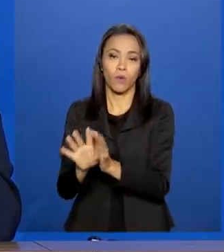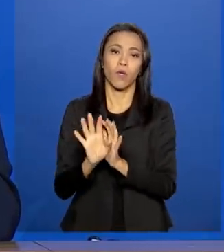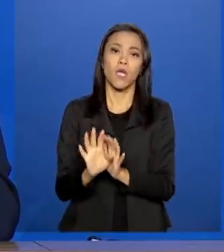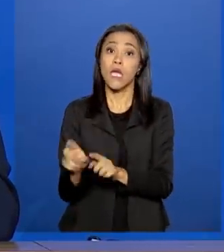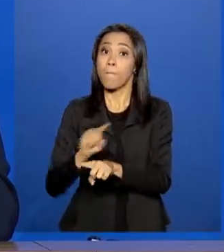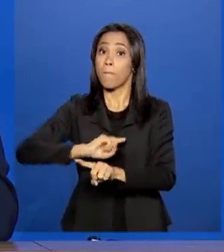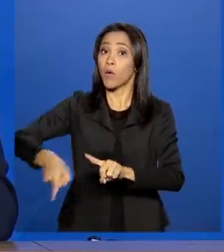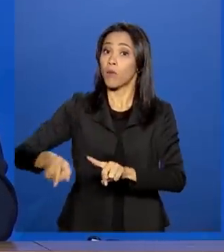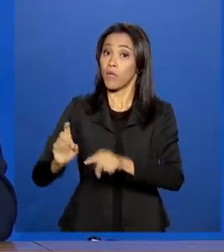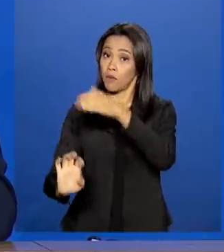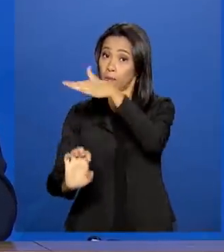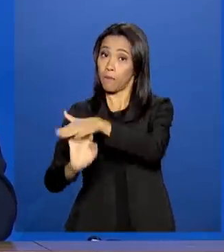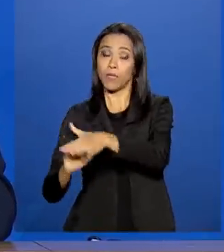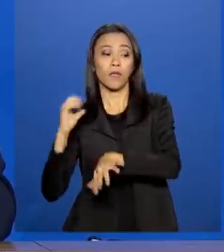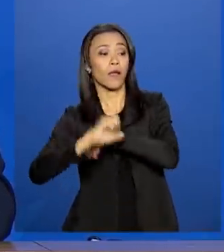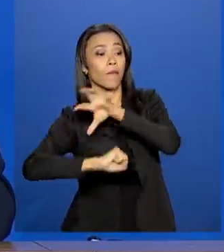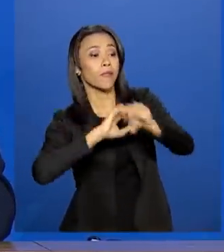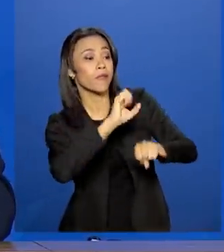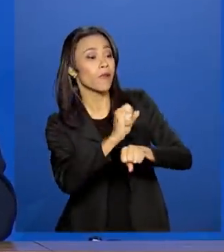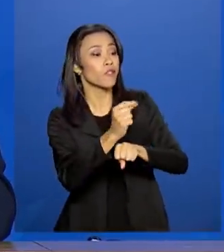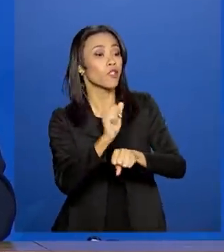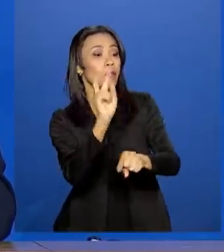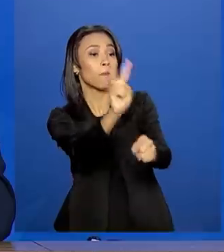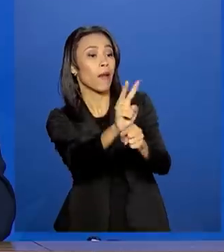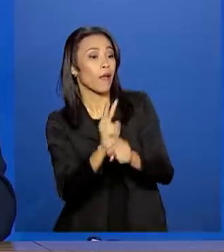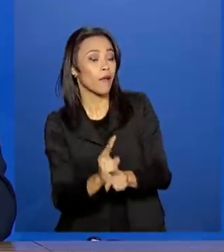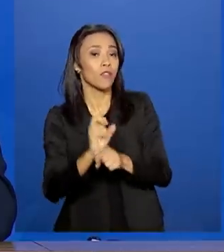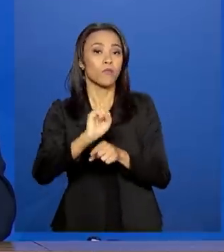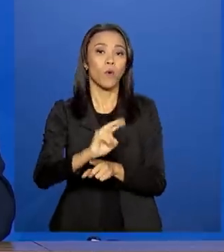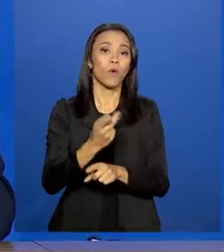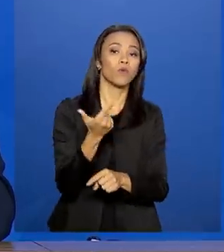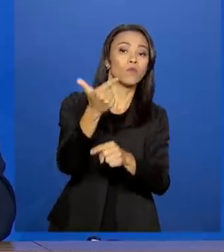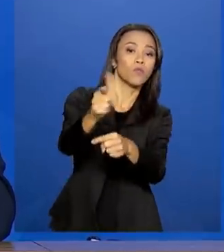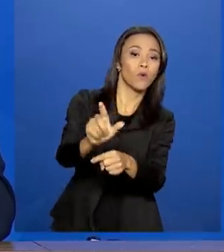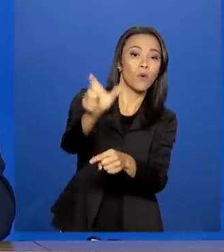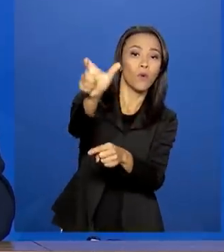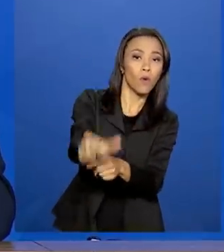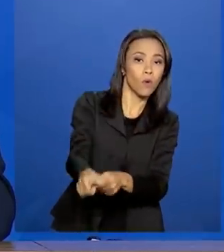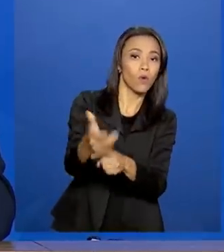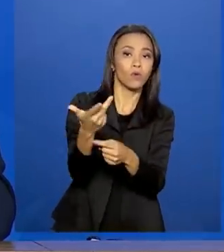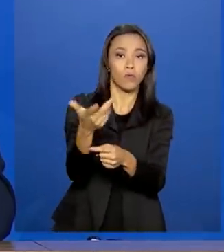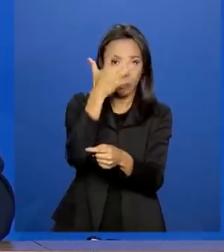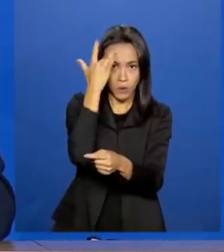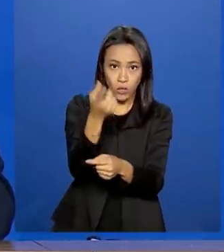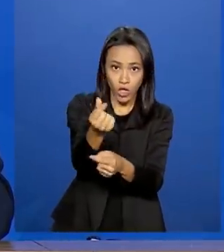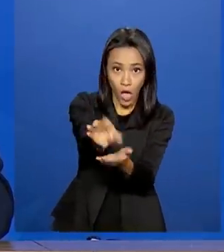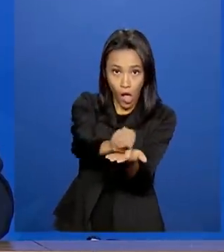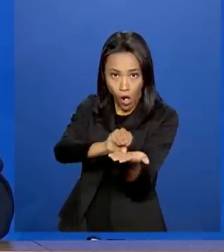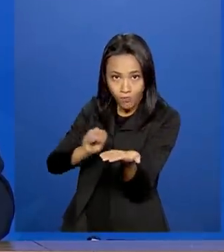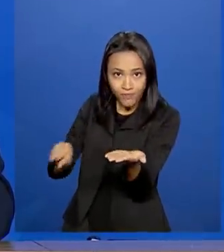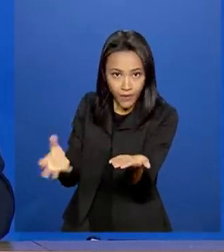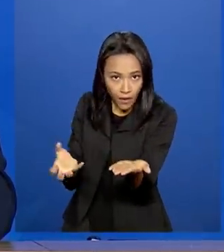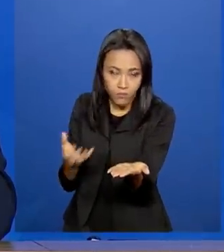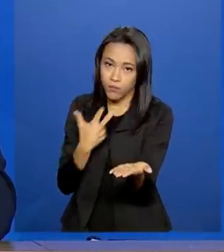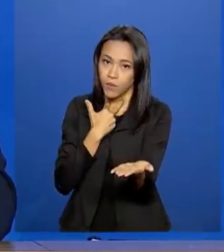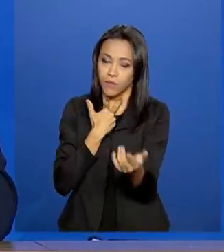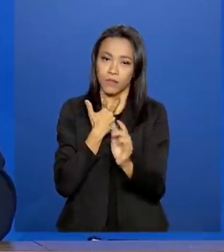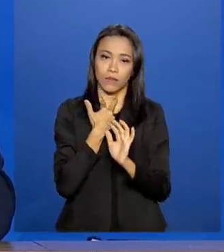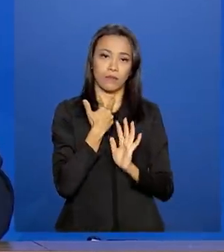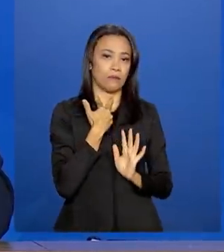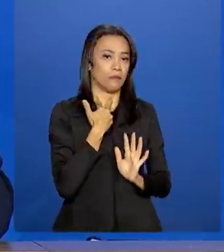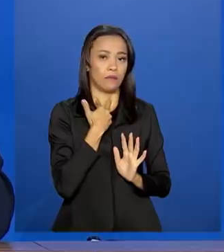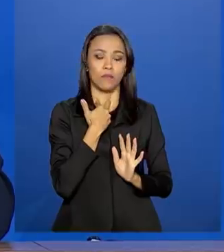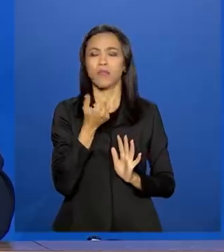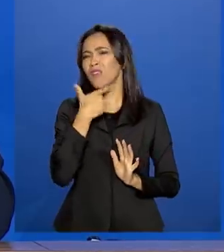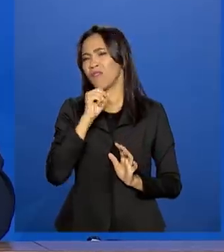recursos ou por empréstimo ou de outros cidadãos que lá queiram aplicar. Não pode. E quem